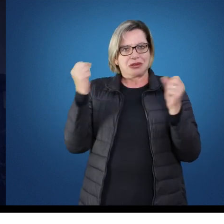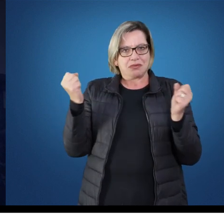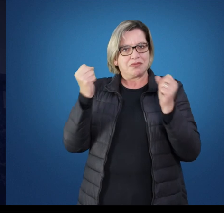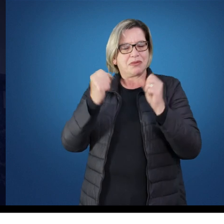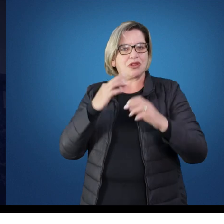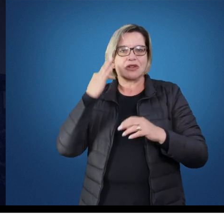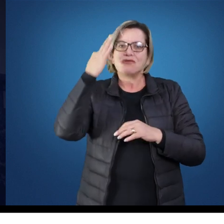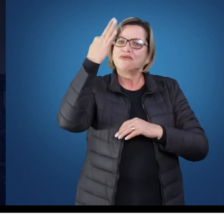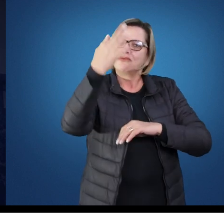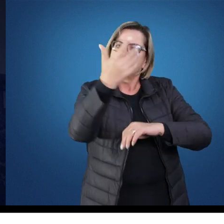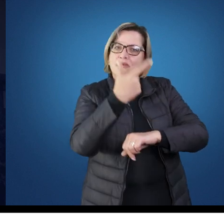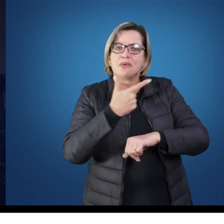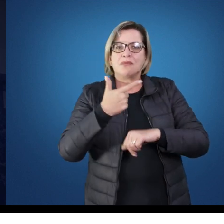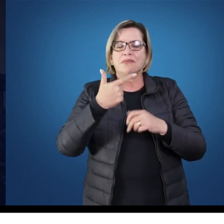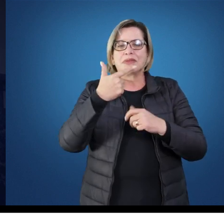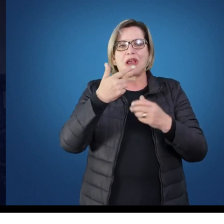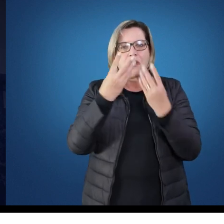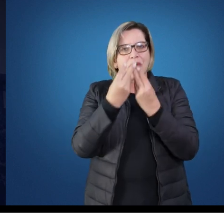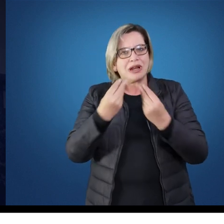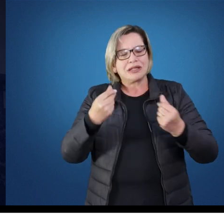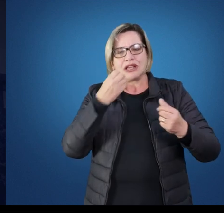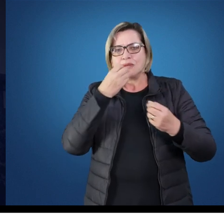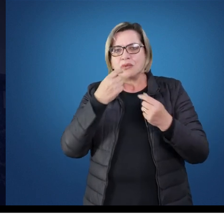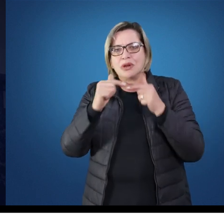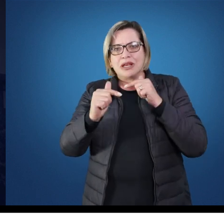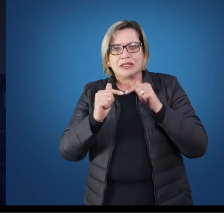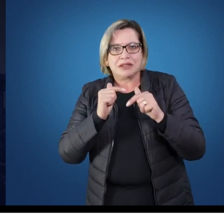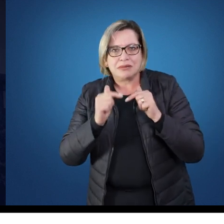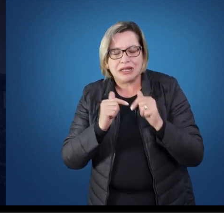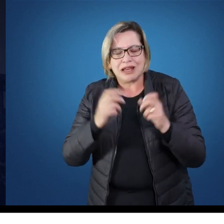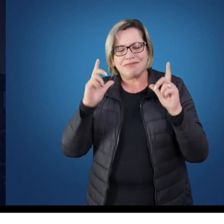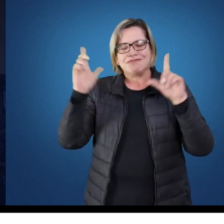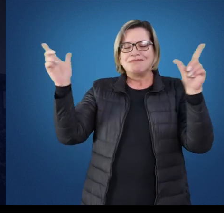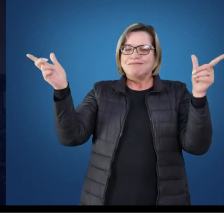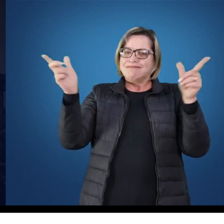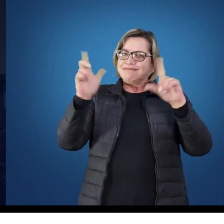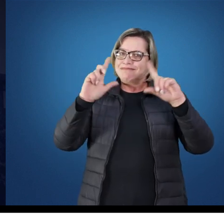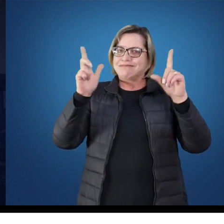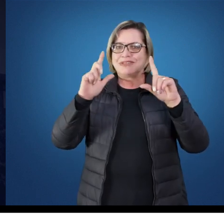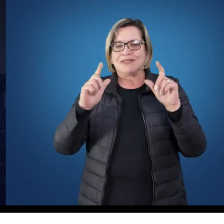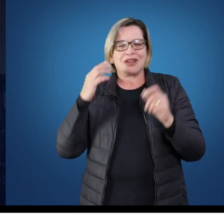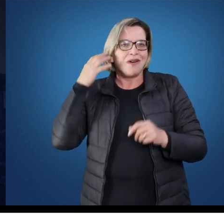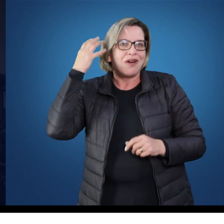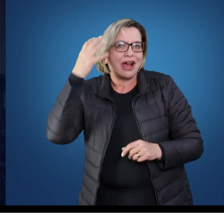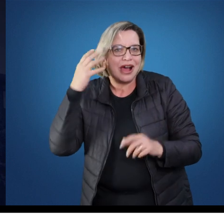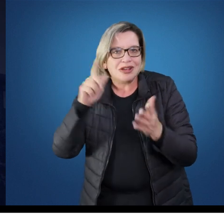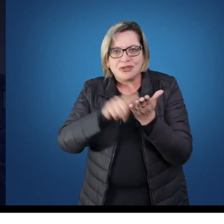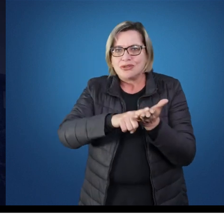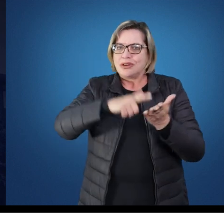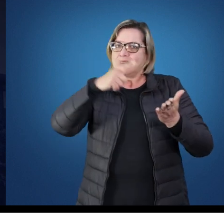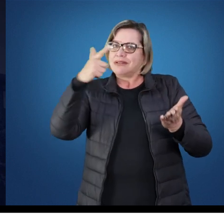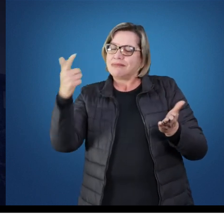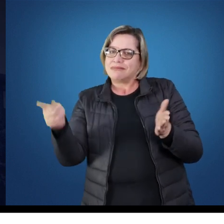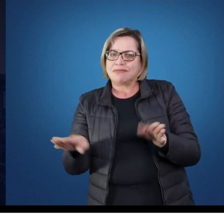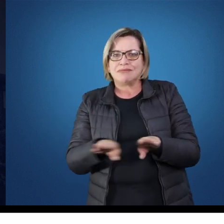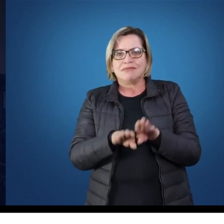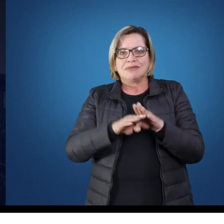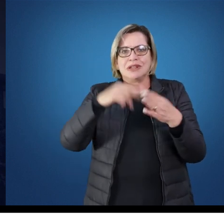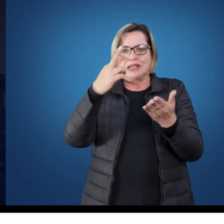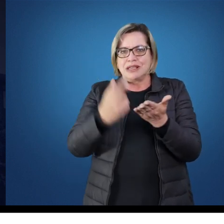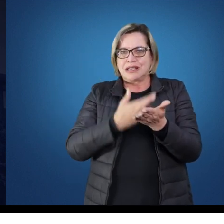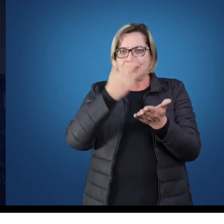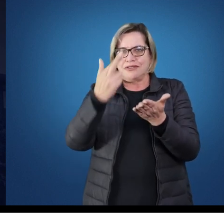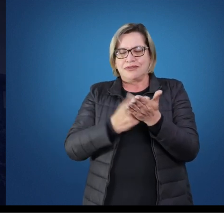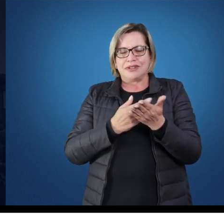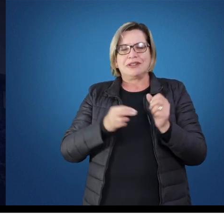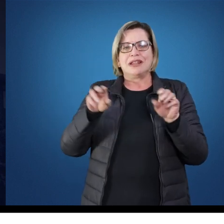exercer com qualidade as suas atividades em diferentes mídias, tais como televisão, rádio, jornais e revistas, além